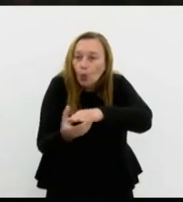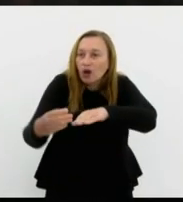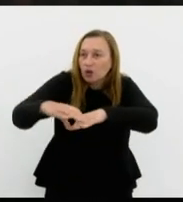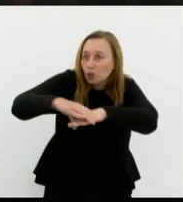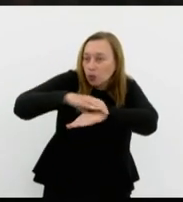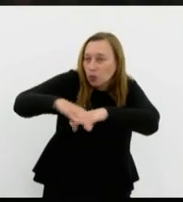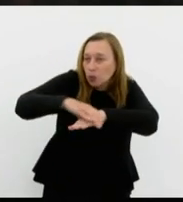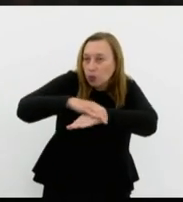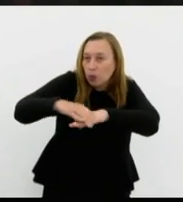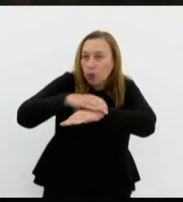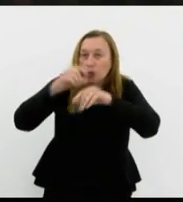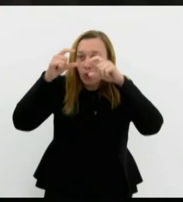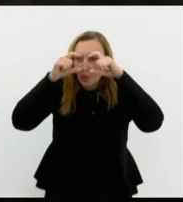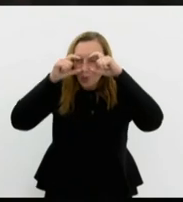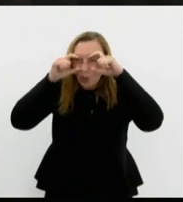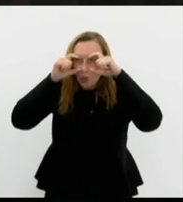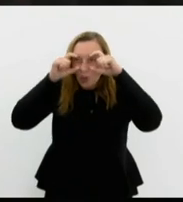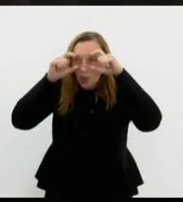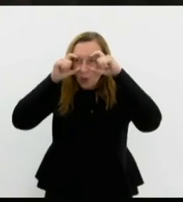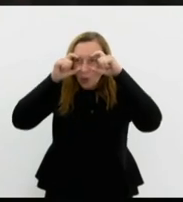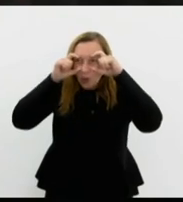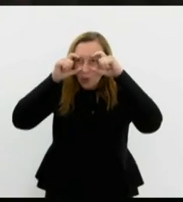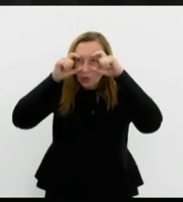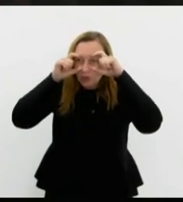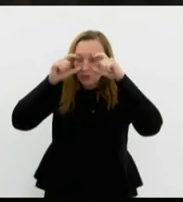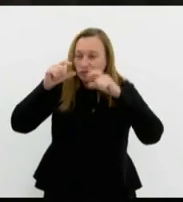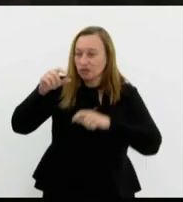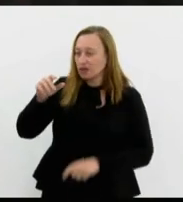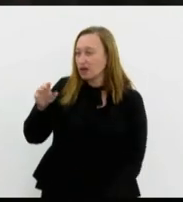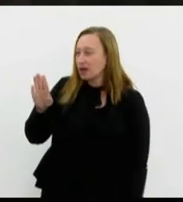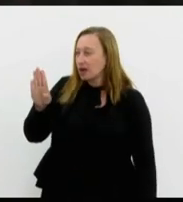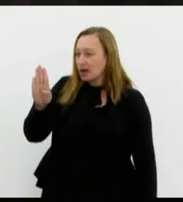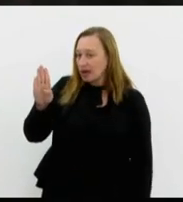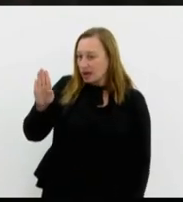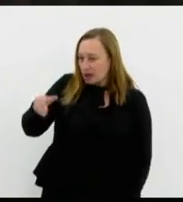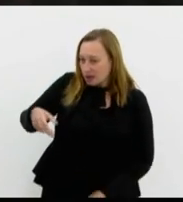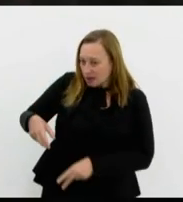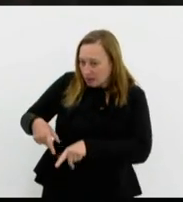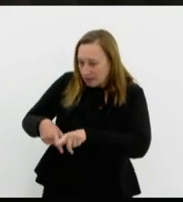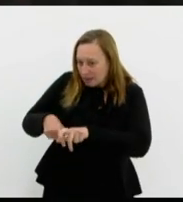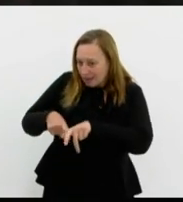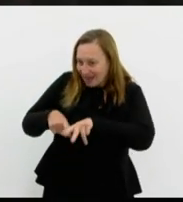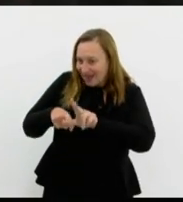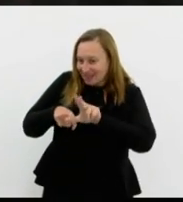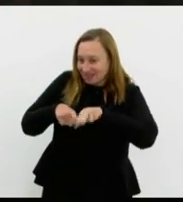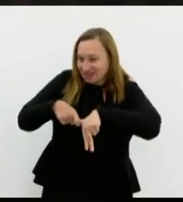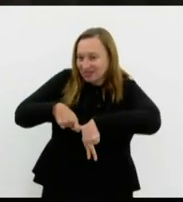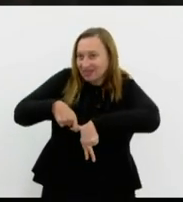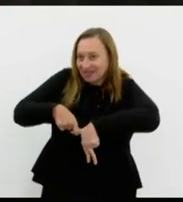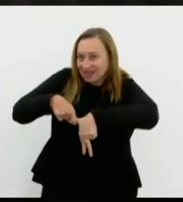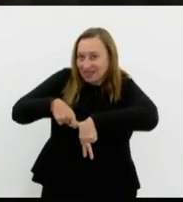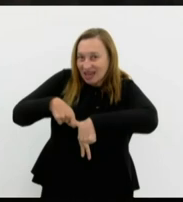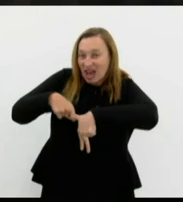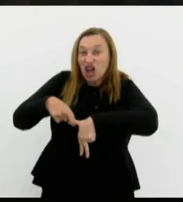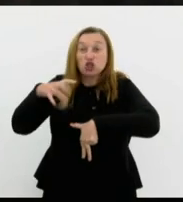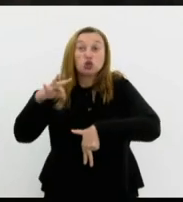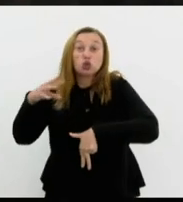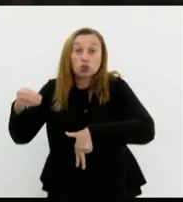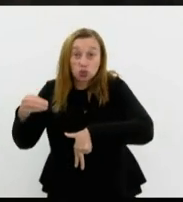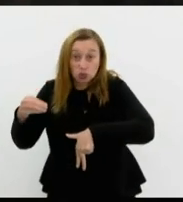óculos, bengalas, tudo que vocês possam imaginar que eram retirados